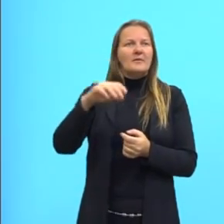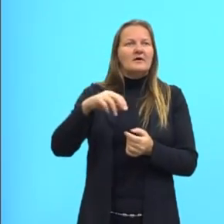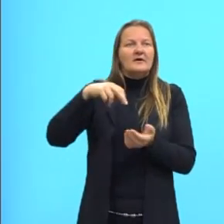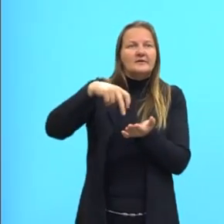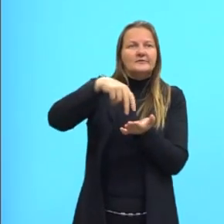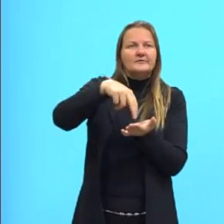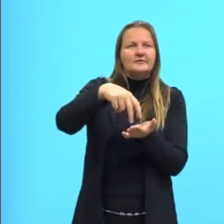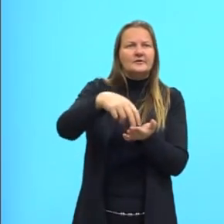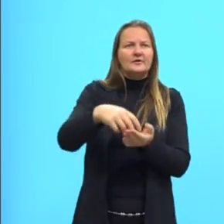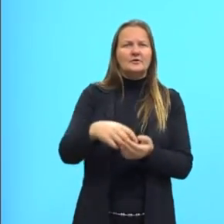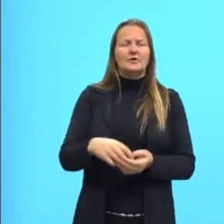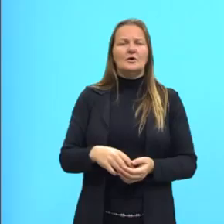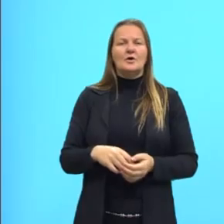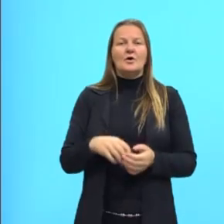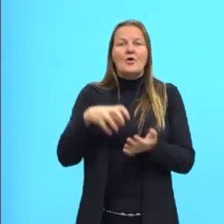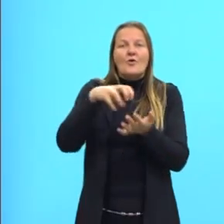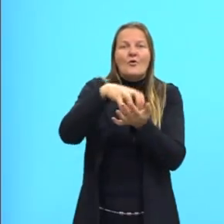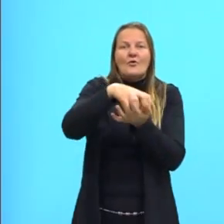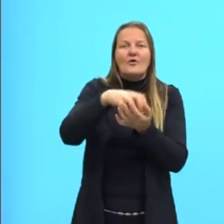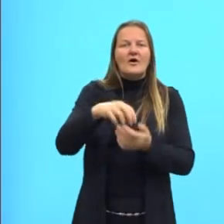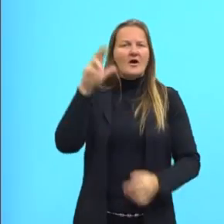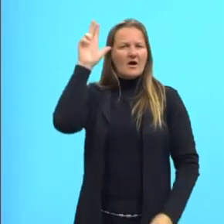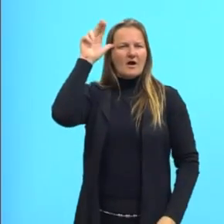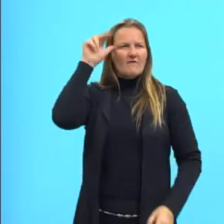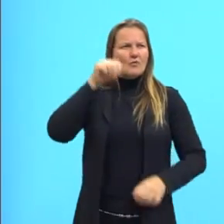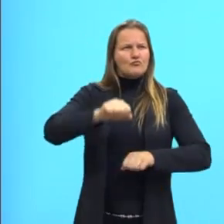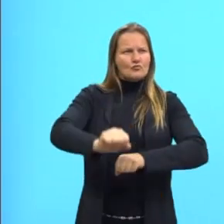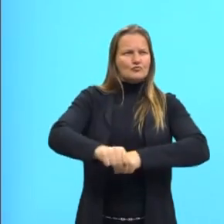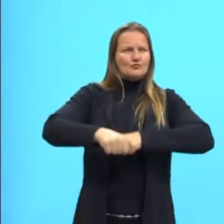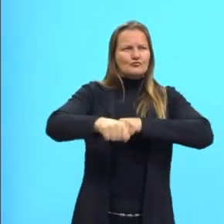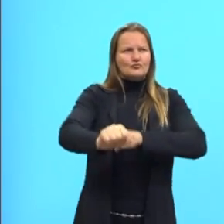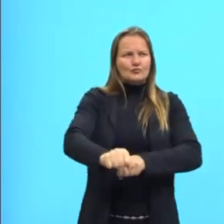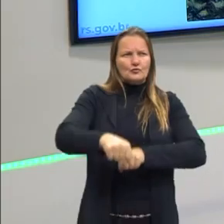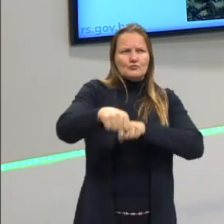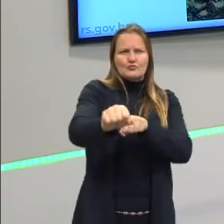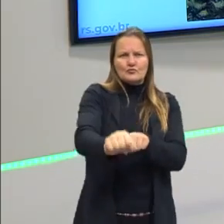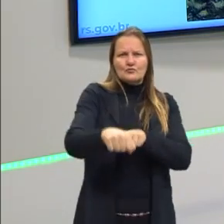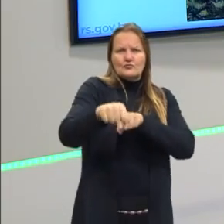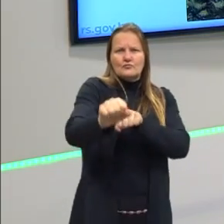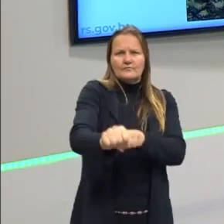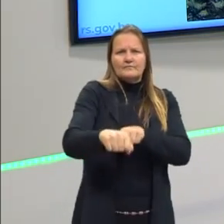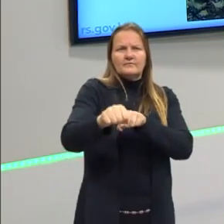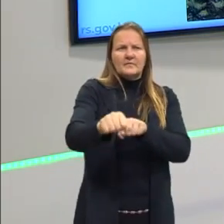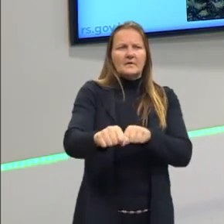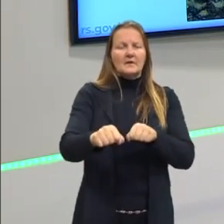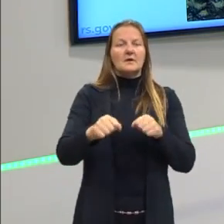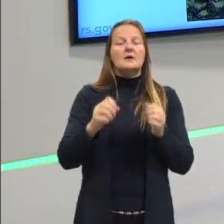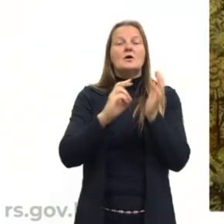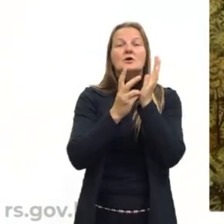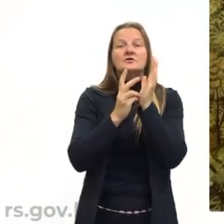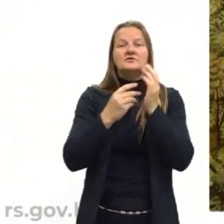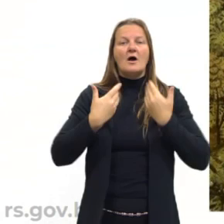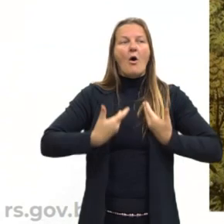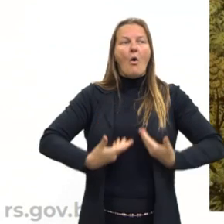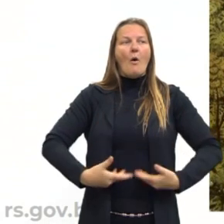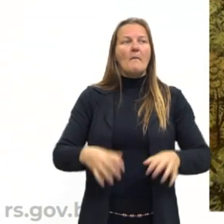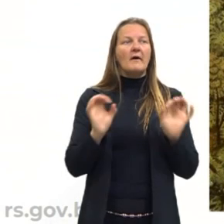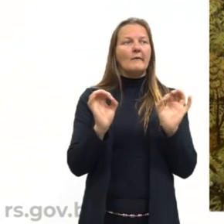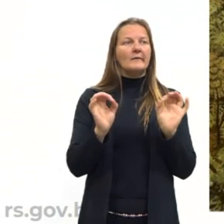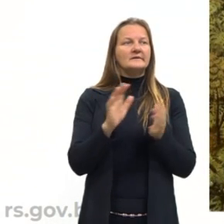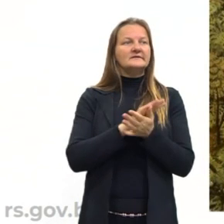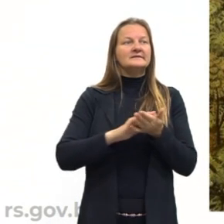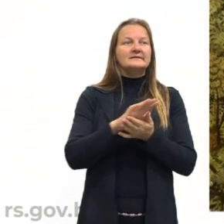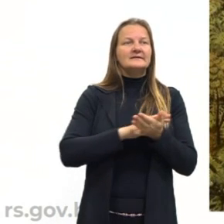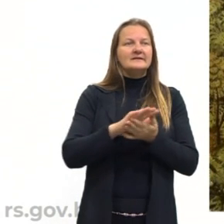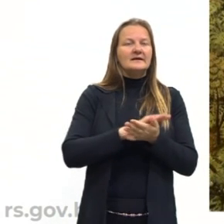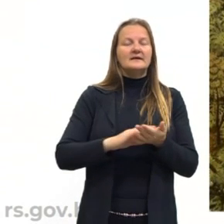e os colonizadores, alguns têm cavalos, os indígenas com poucas vestimentas e os europeus, ou os